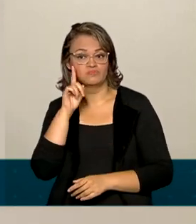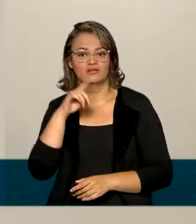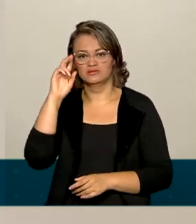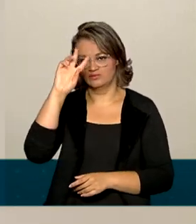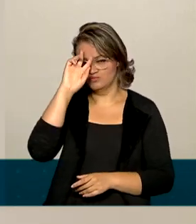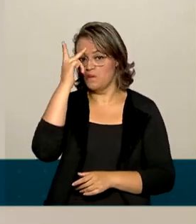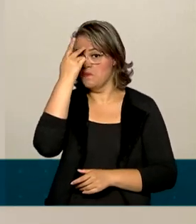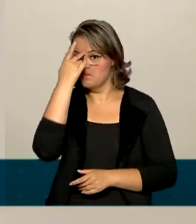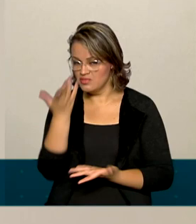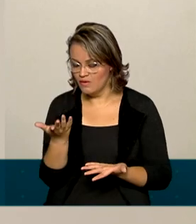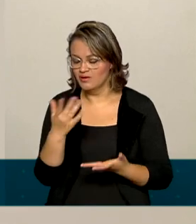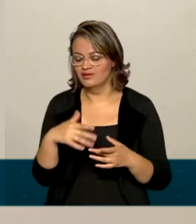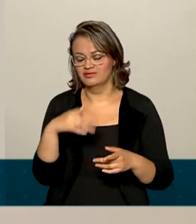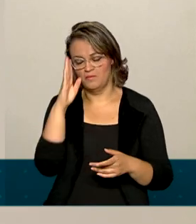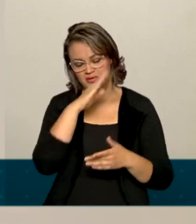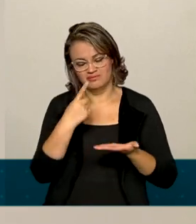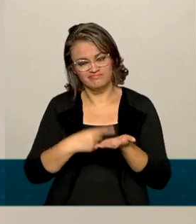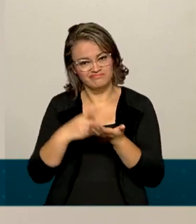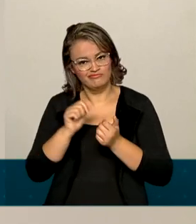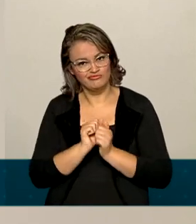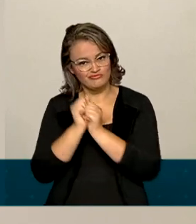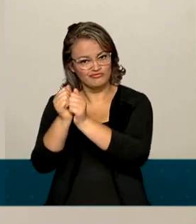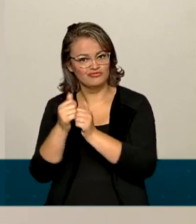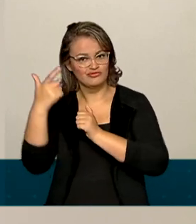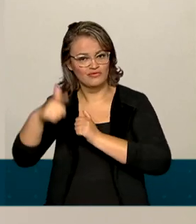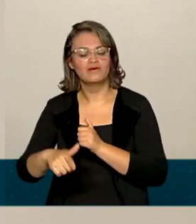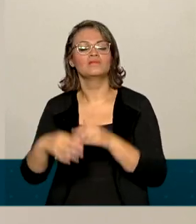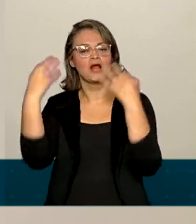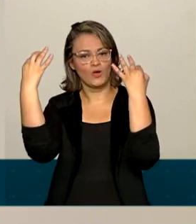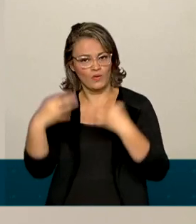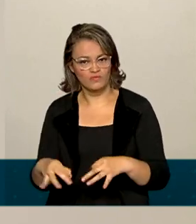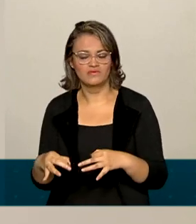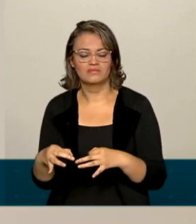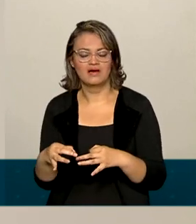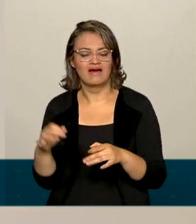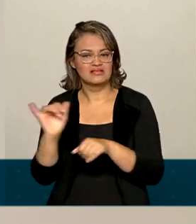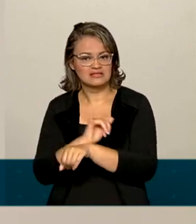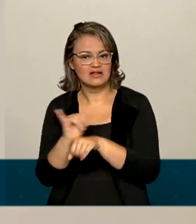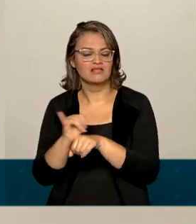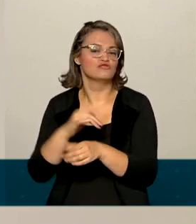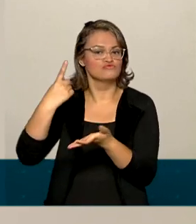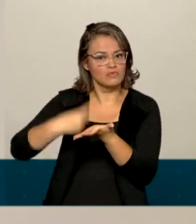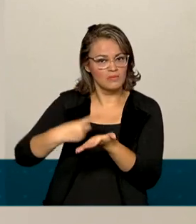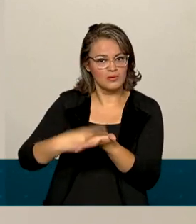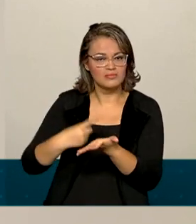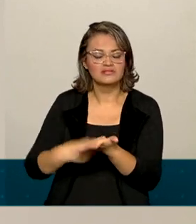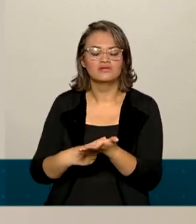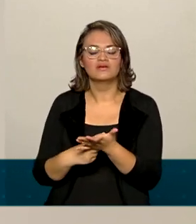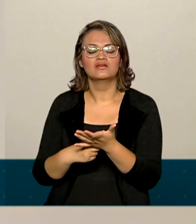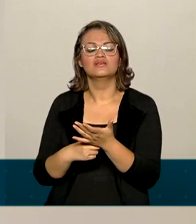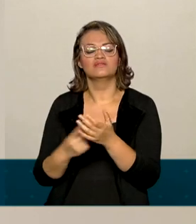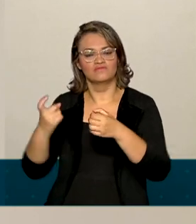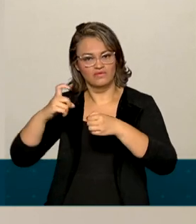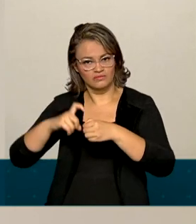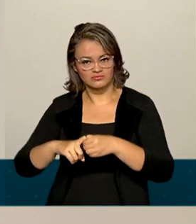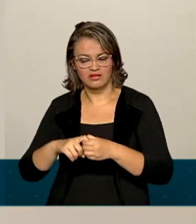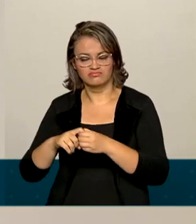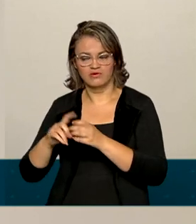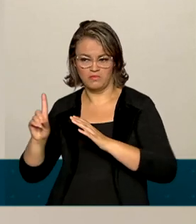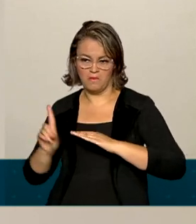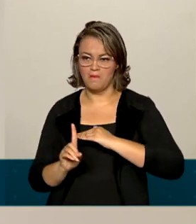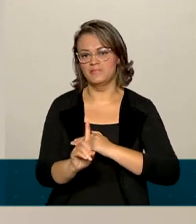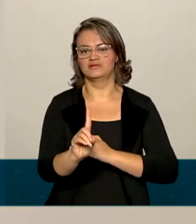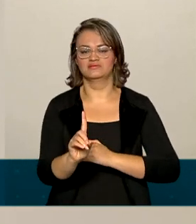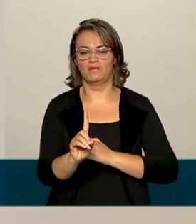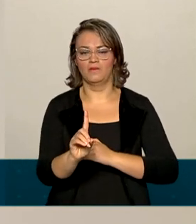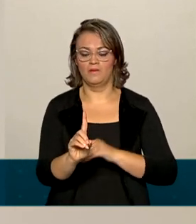Brasil, então, aproveita esse espaço para reafirmar a sua posição, seus compromissos e também retomar o seu protagonismo, já